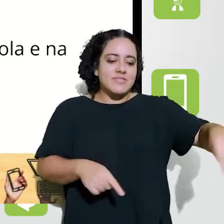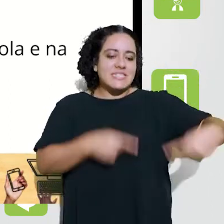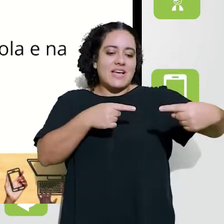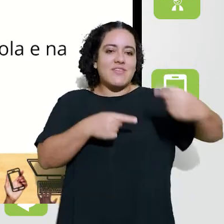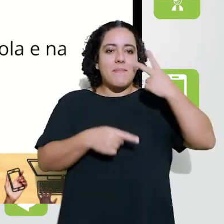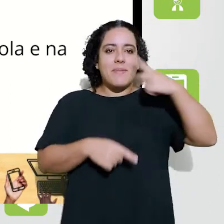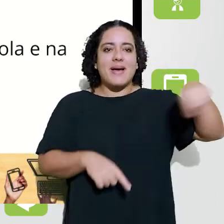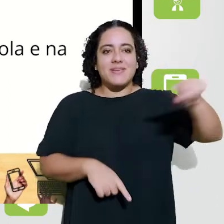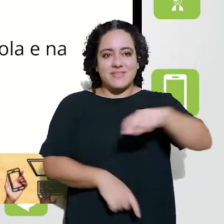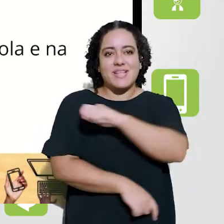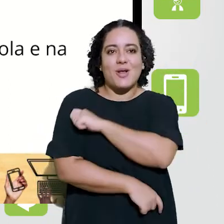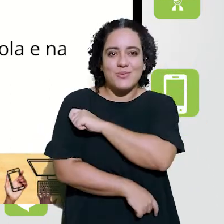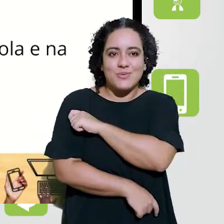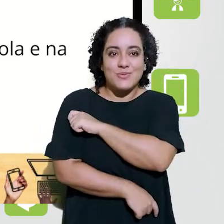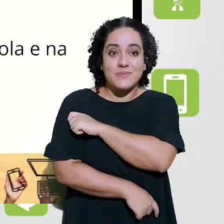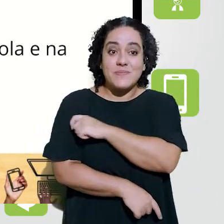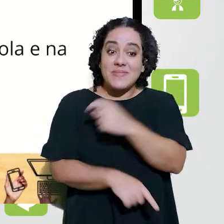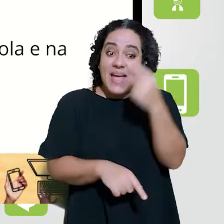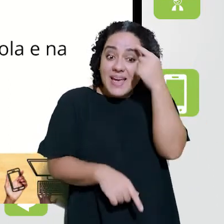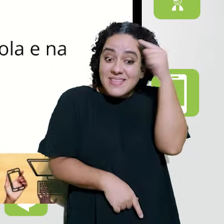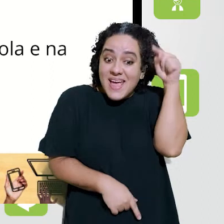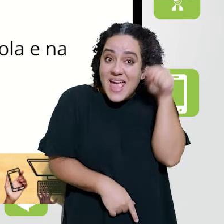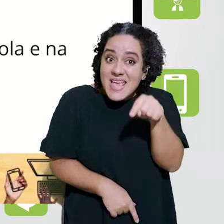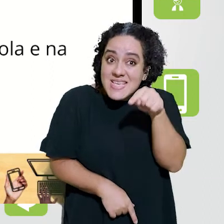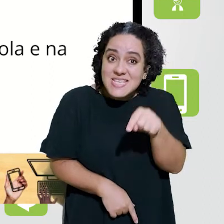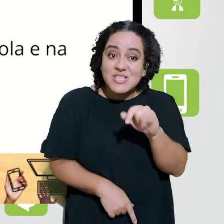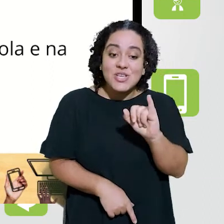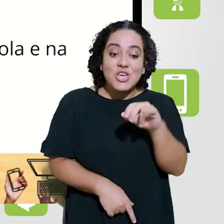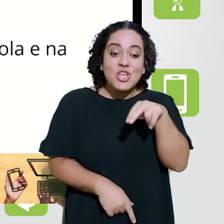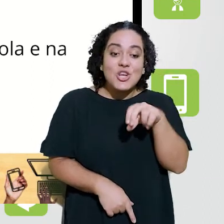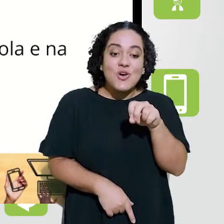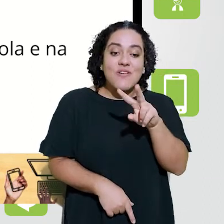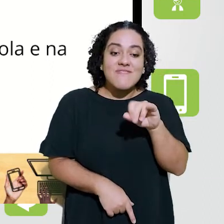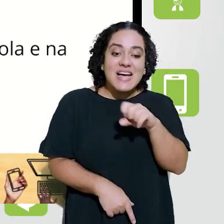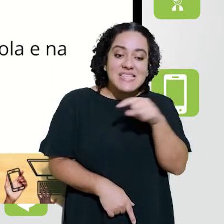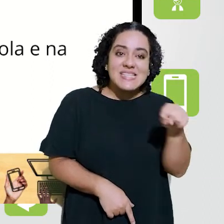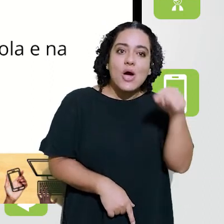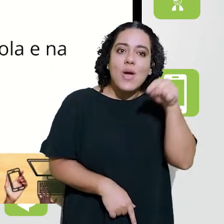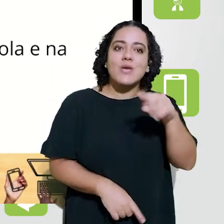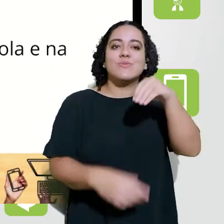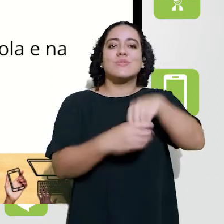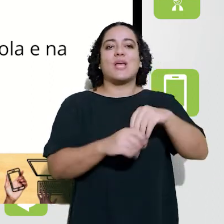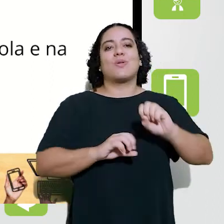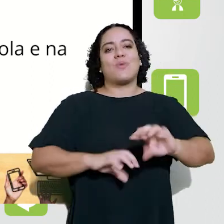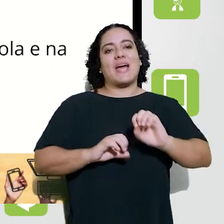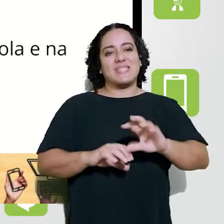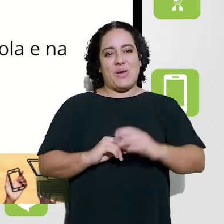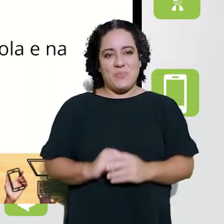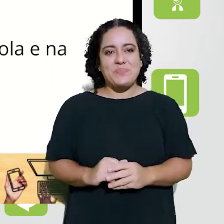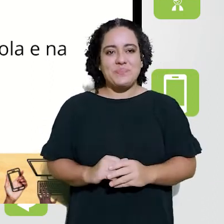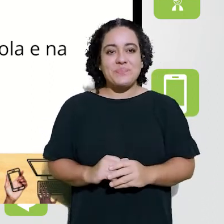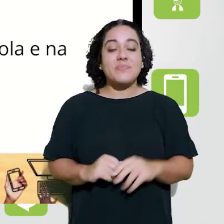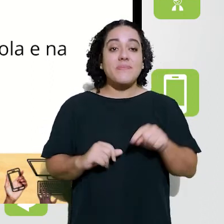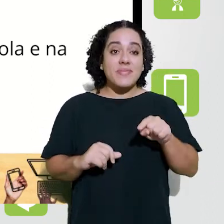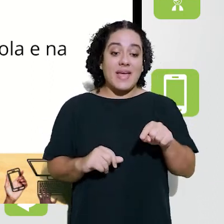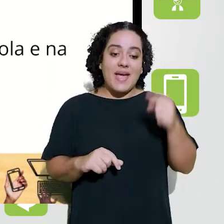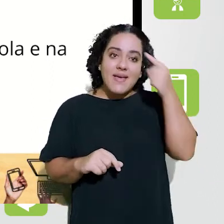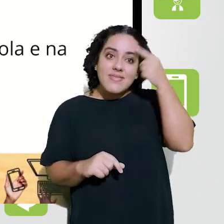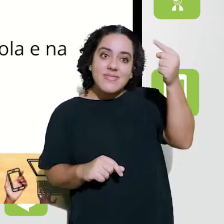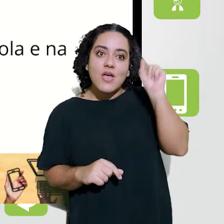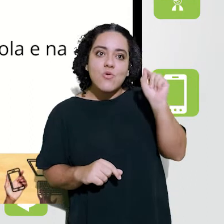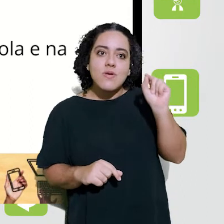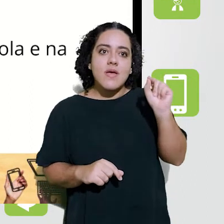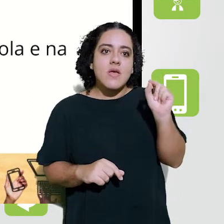enriquecedora, ainda mais desafiadora para os nossos alunos. Essa é a ideia da inovação